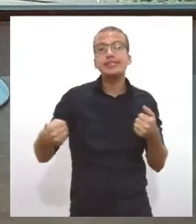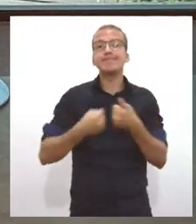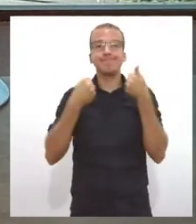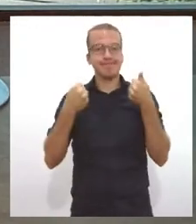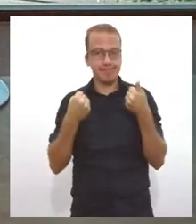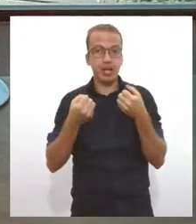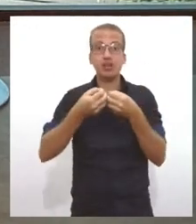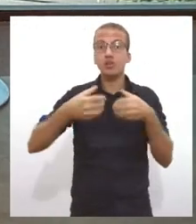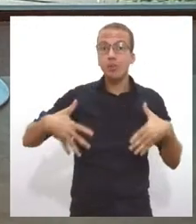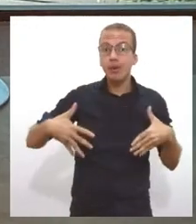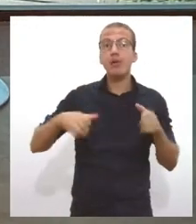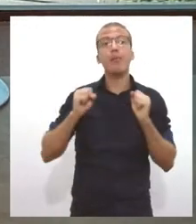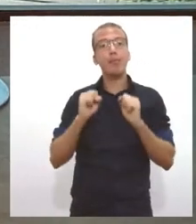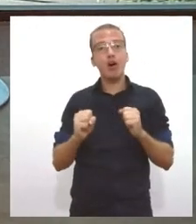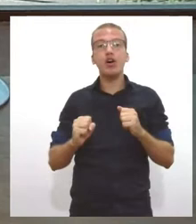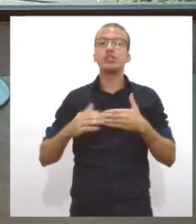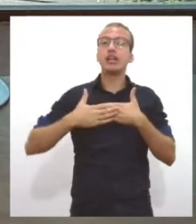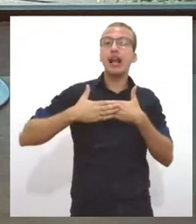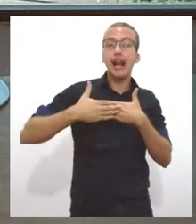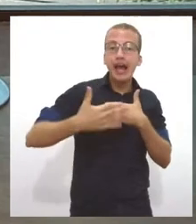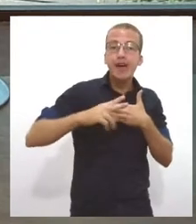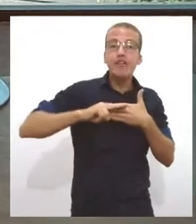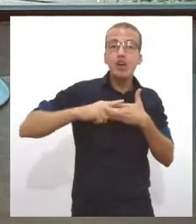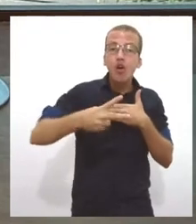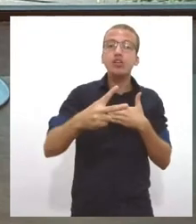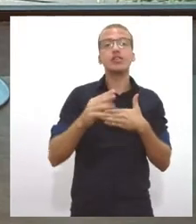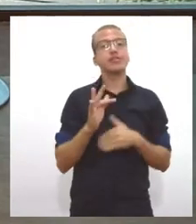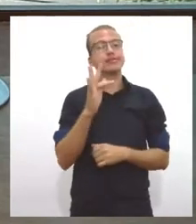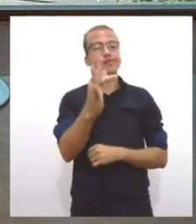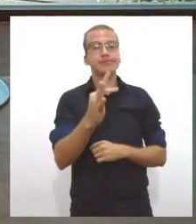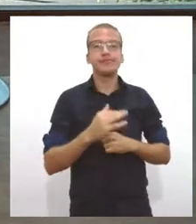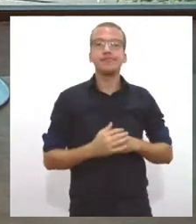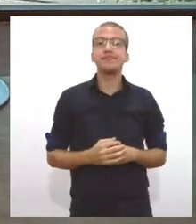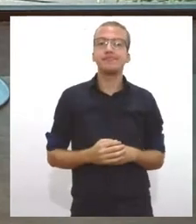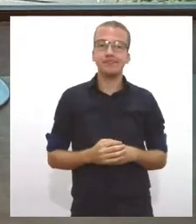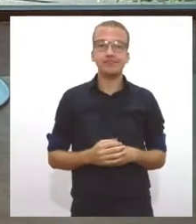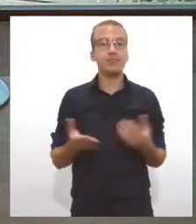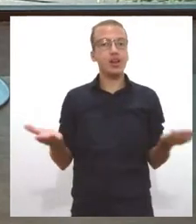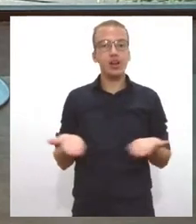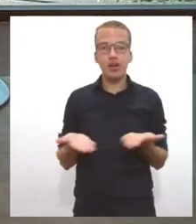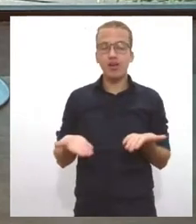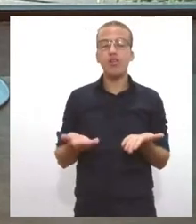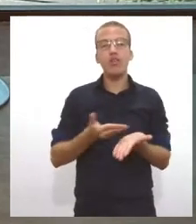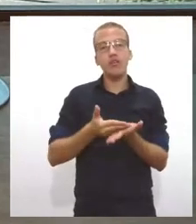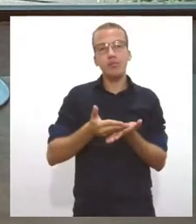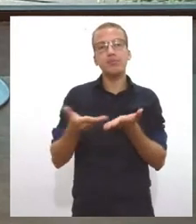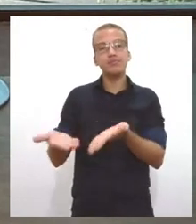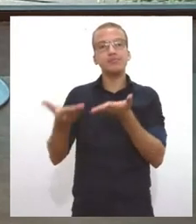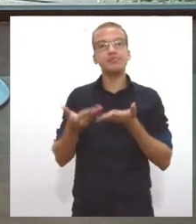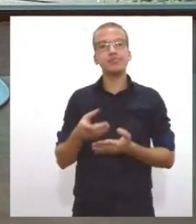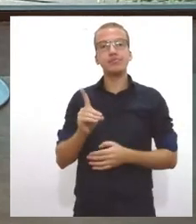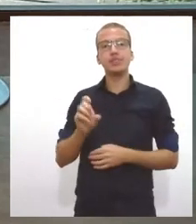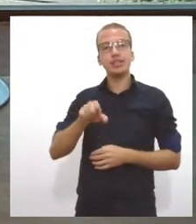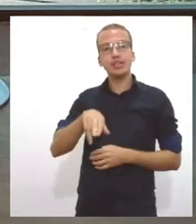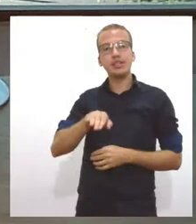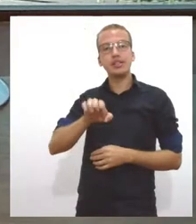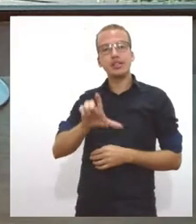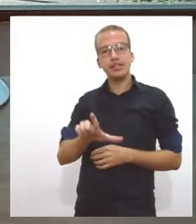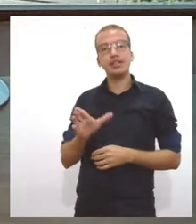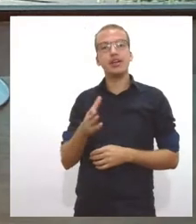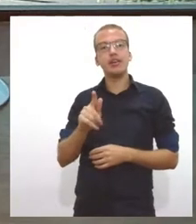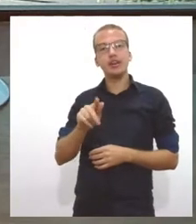gerações futuras, né? Sim. E hoje a gente vai começar esse programa já recebendo aqui o Daniel Guimarães, que é professor,